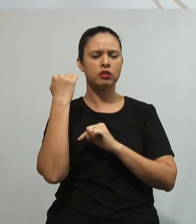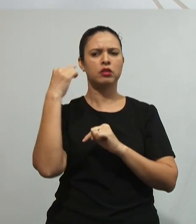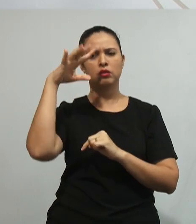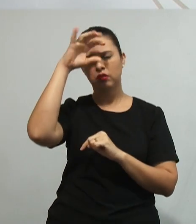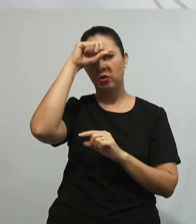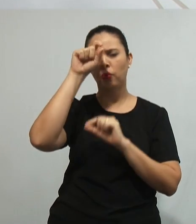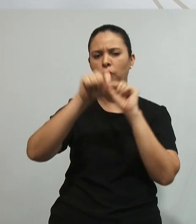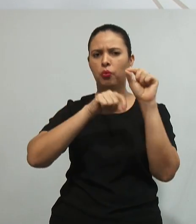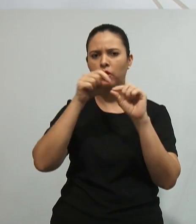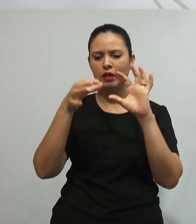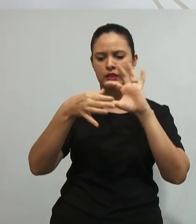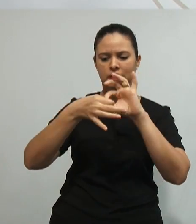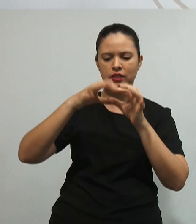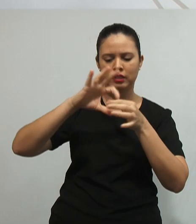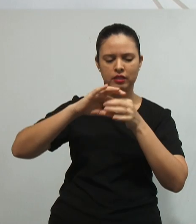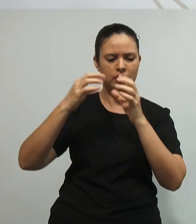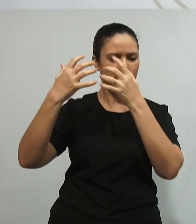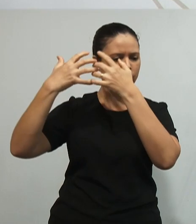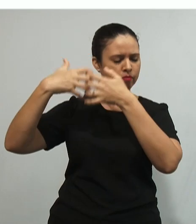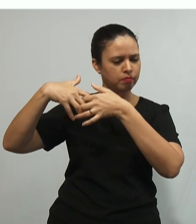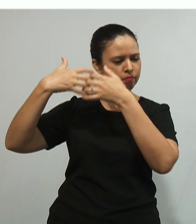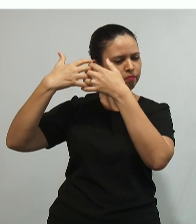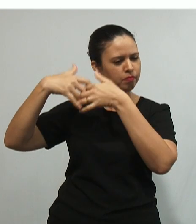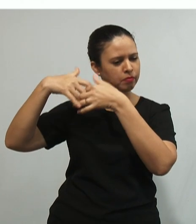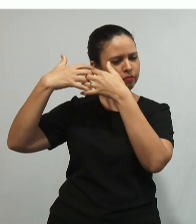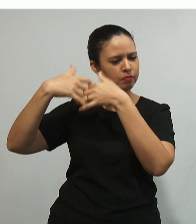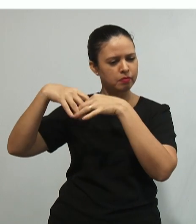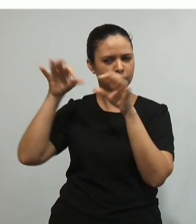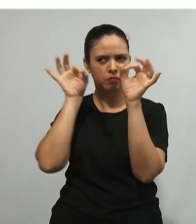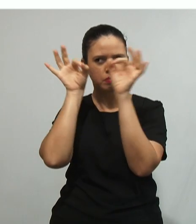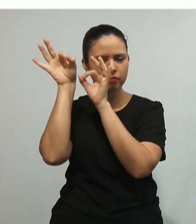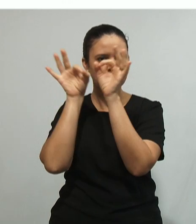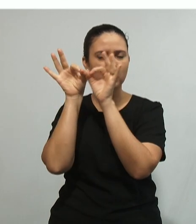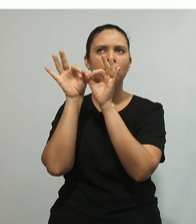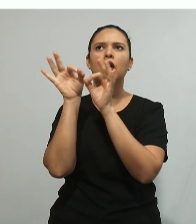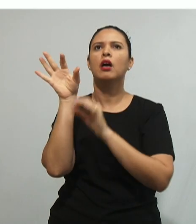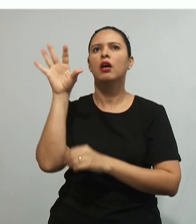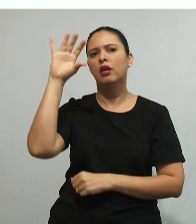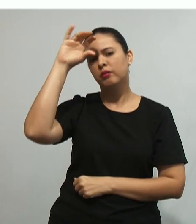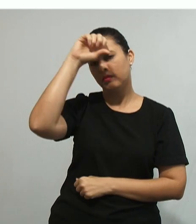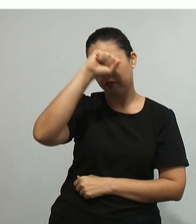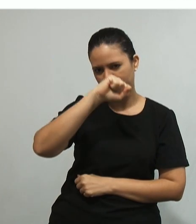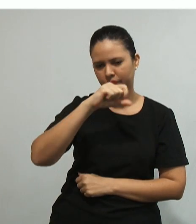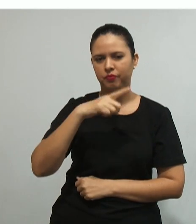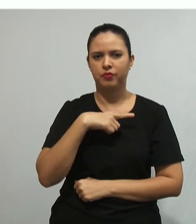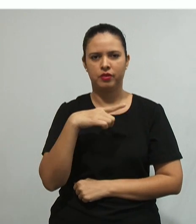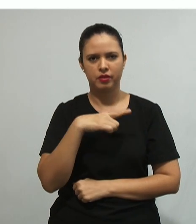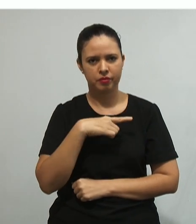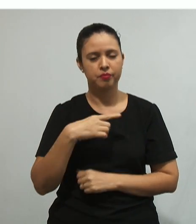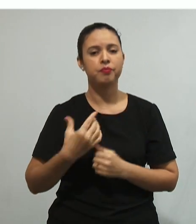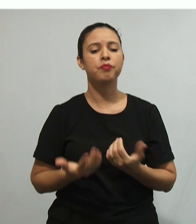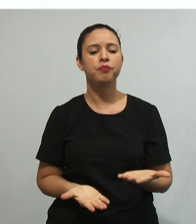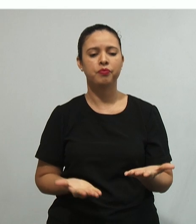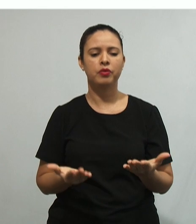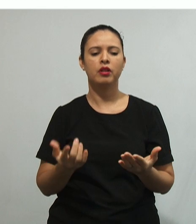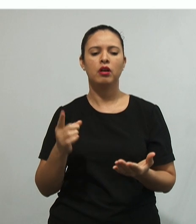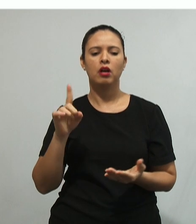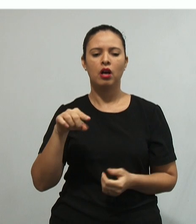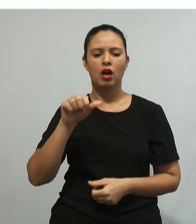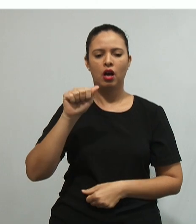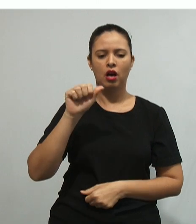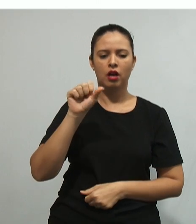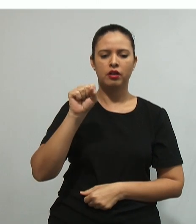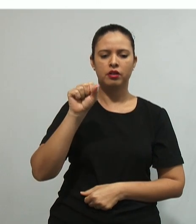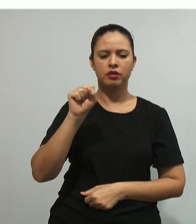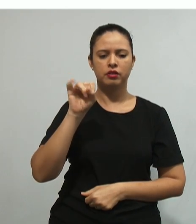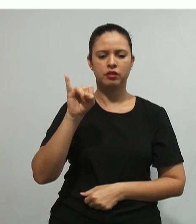E aí vai haver essa reorganização. Então, a assimilação, ela permite a elaboração de novos esquemas, que é